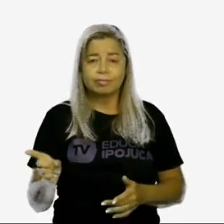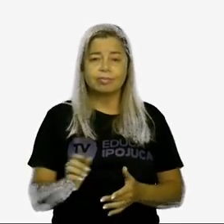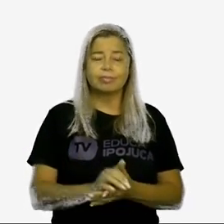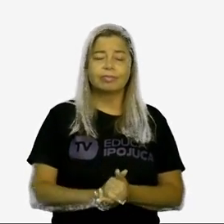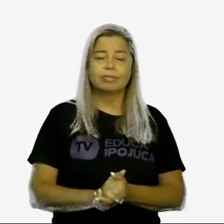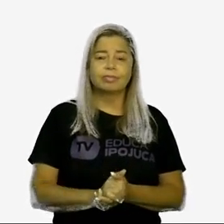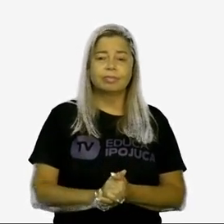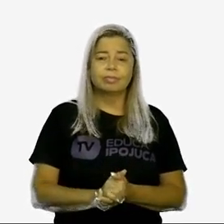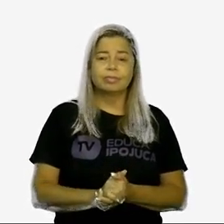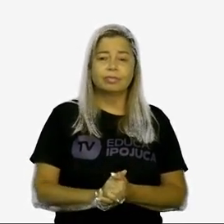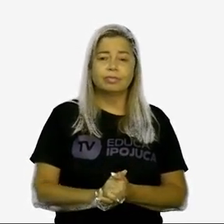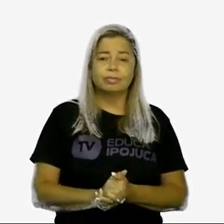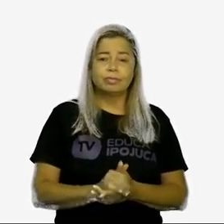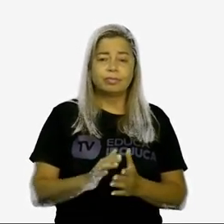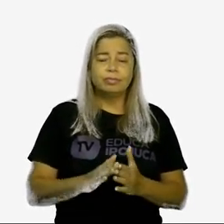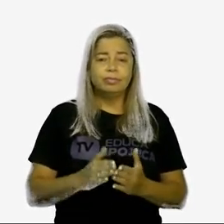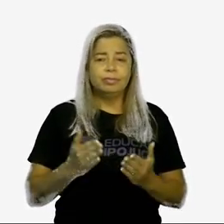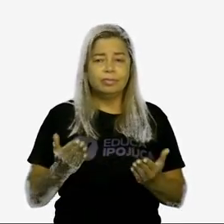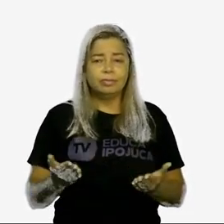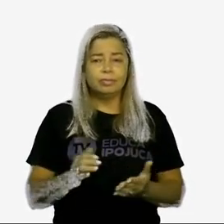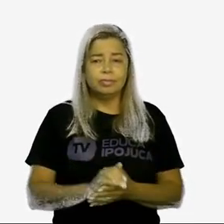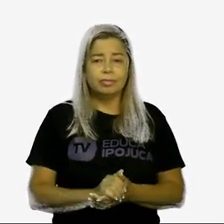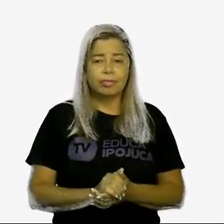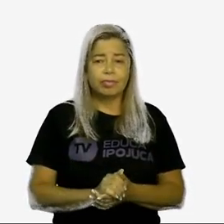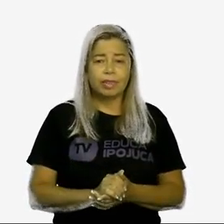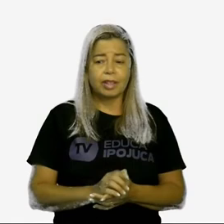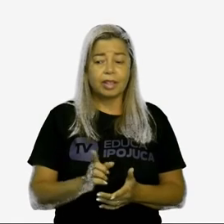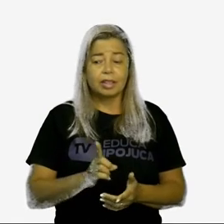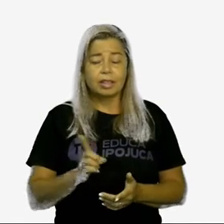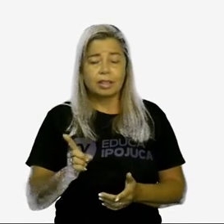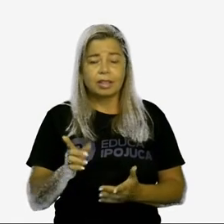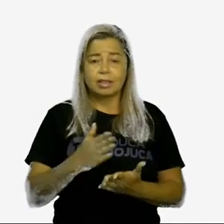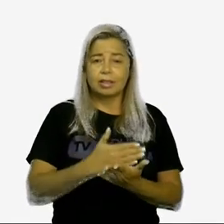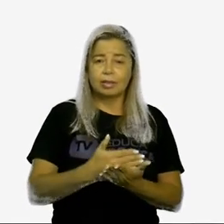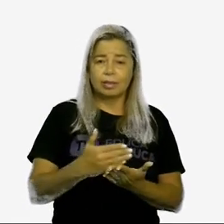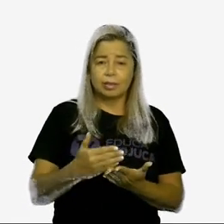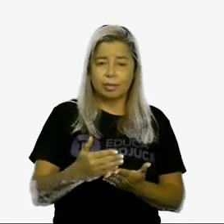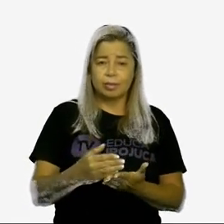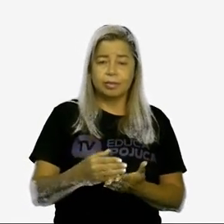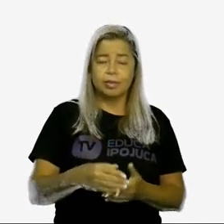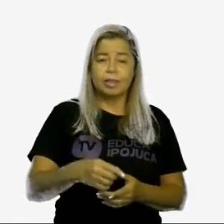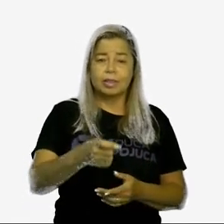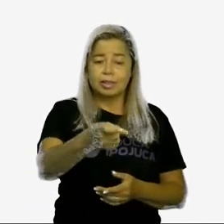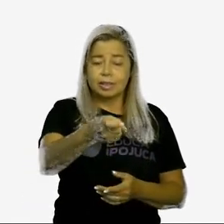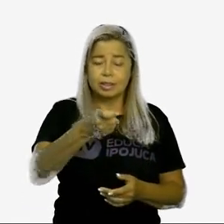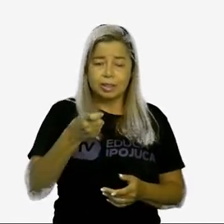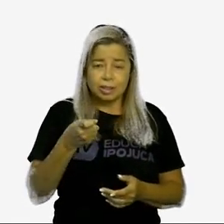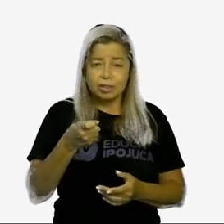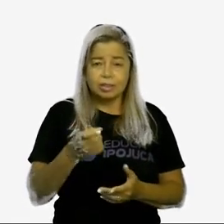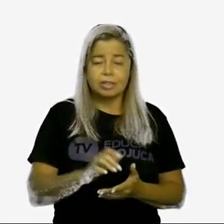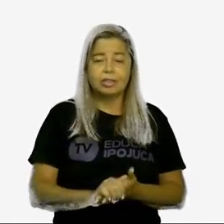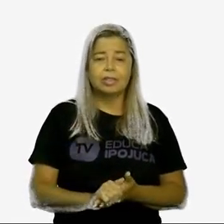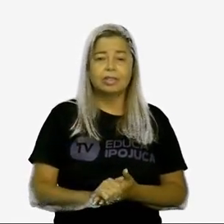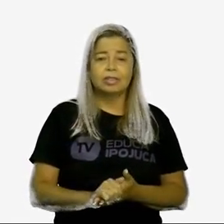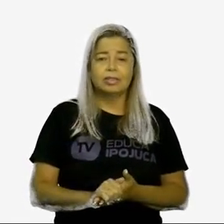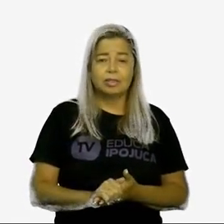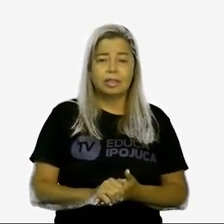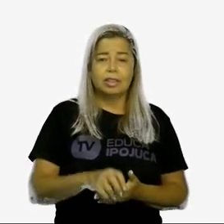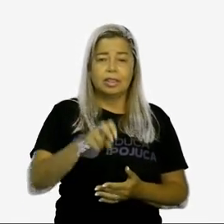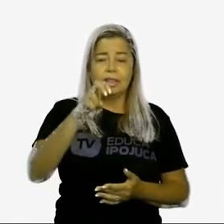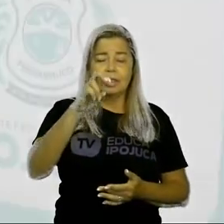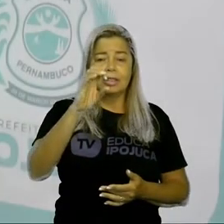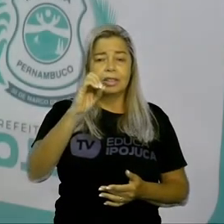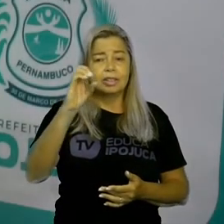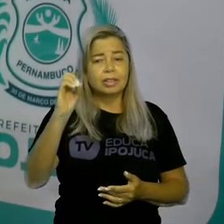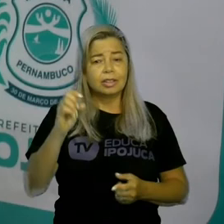Lembrando que a seta é assim. Comece pelo lado do X. 500 vezes X e depois 300